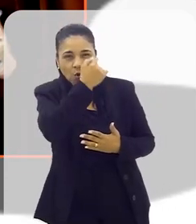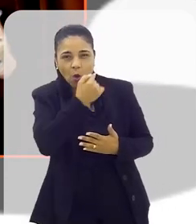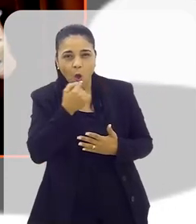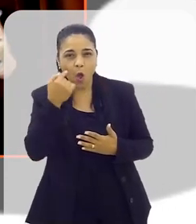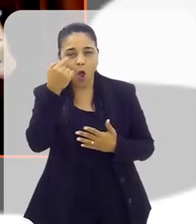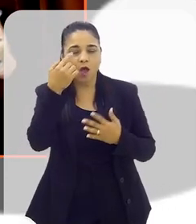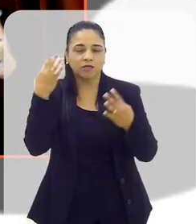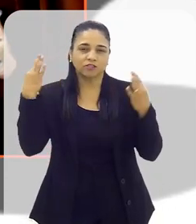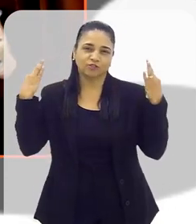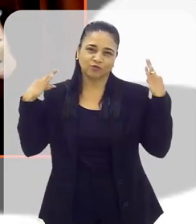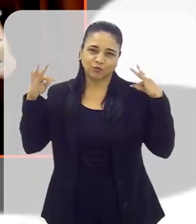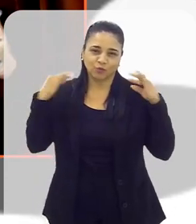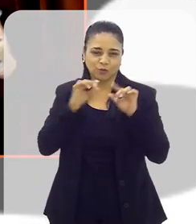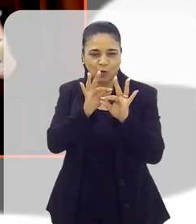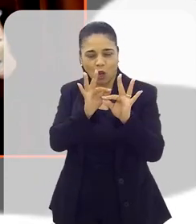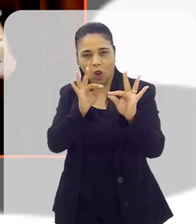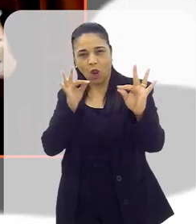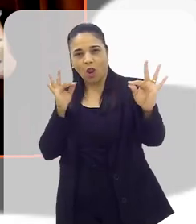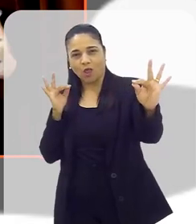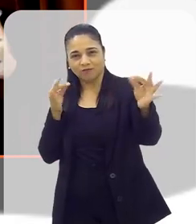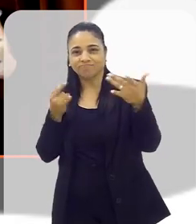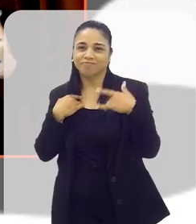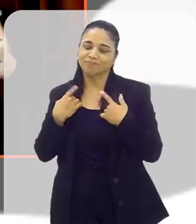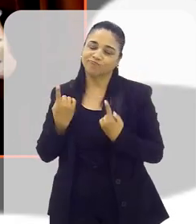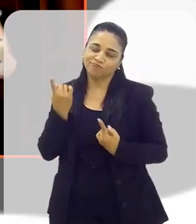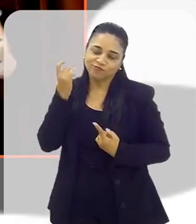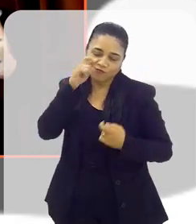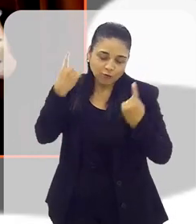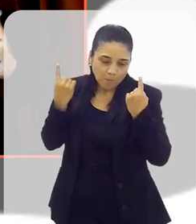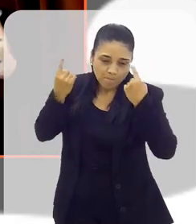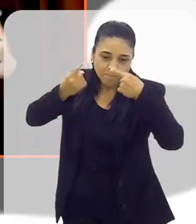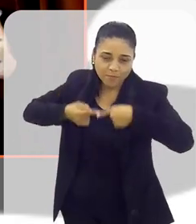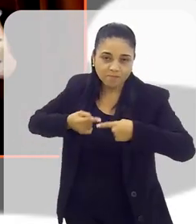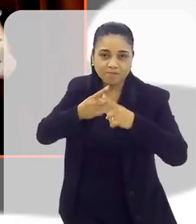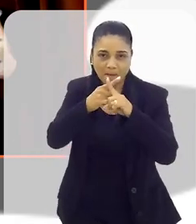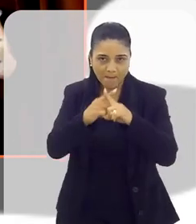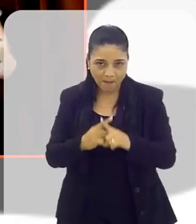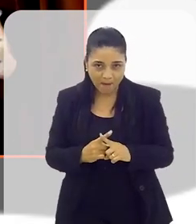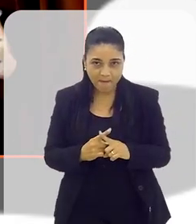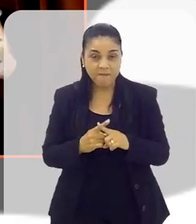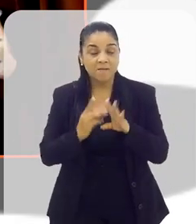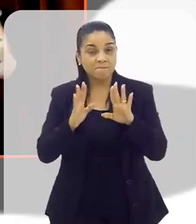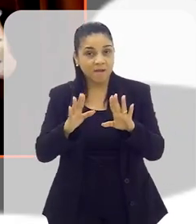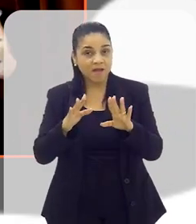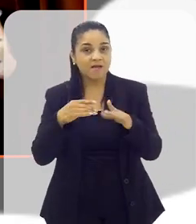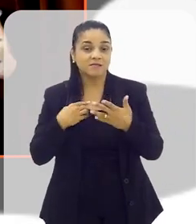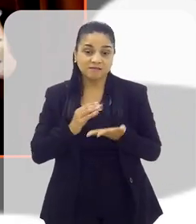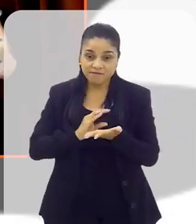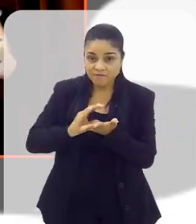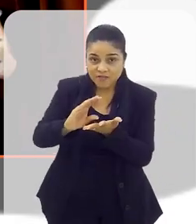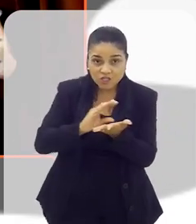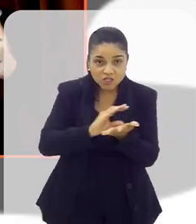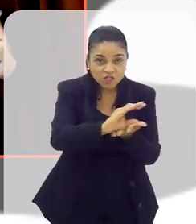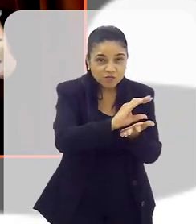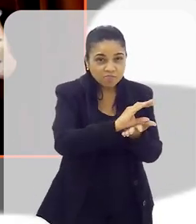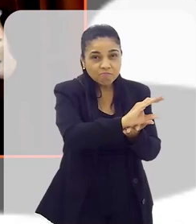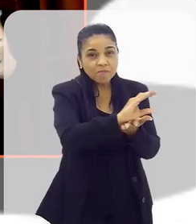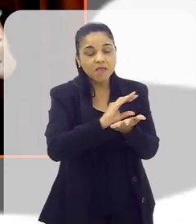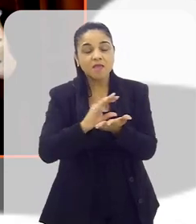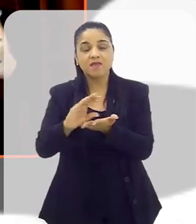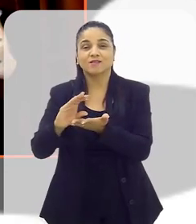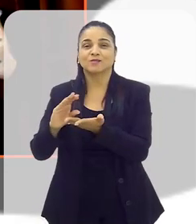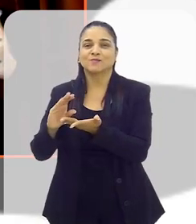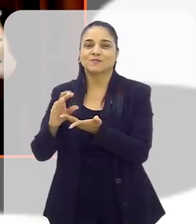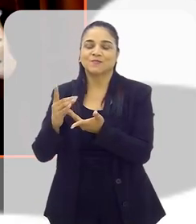destinos turísticos. Então, é difícil a gente competir, na realidade, nesse sentido. Mas, se a gente tiver mais investimento em